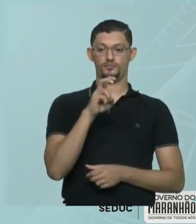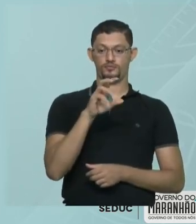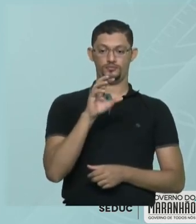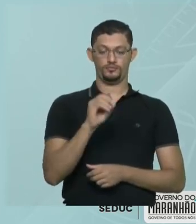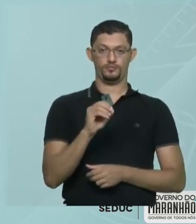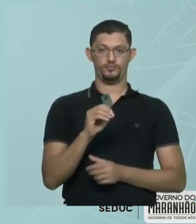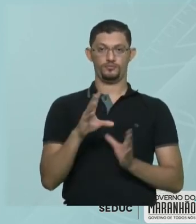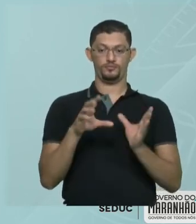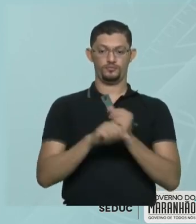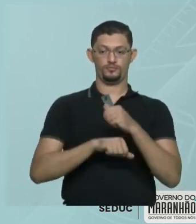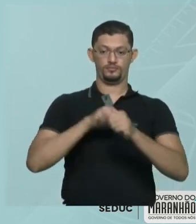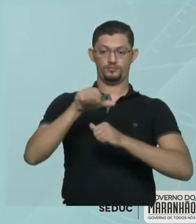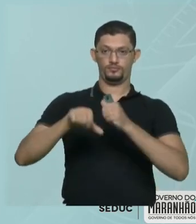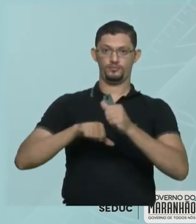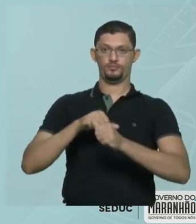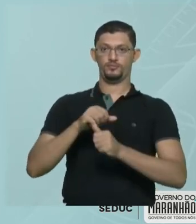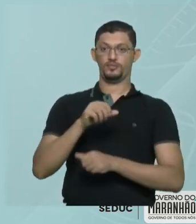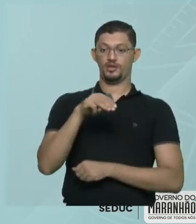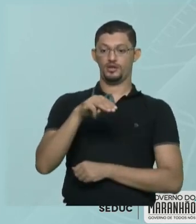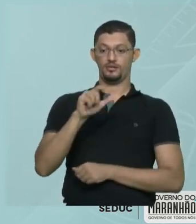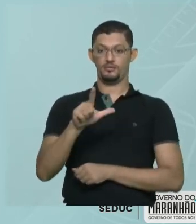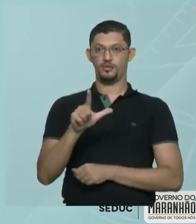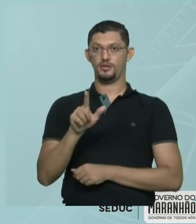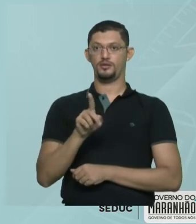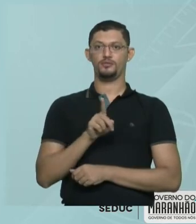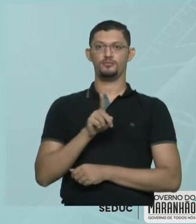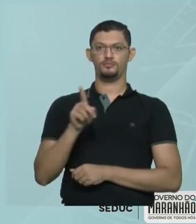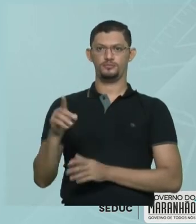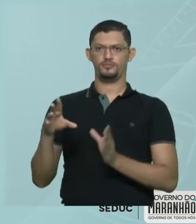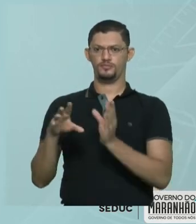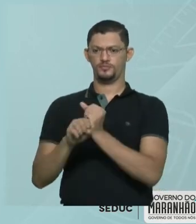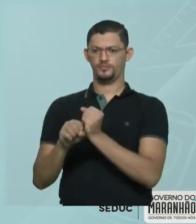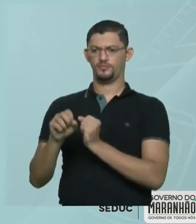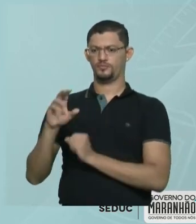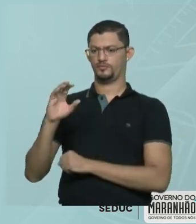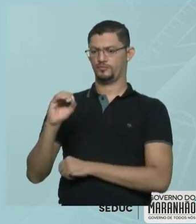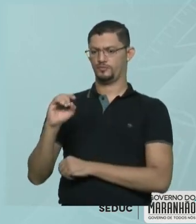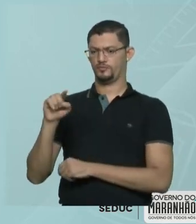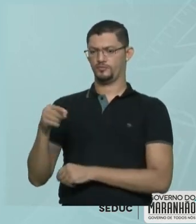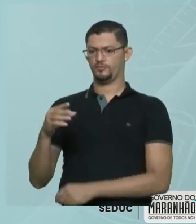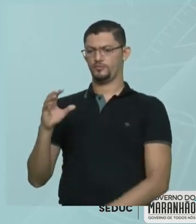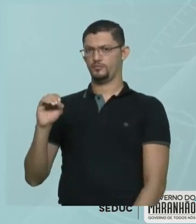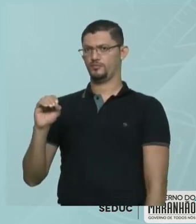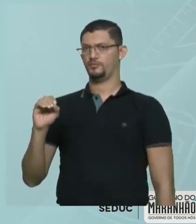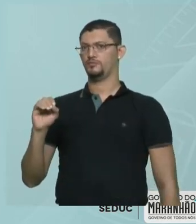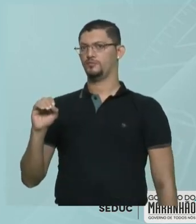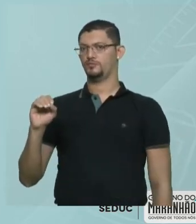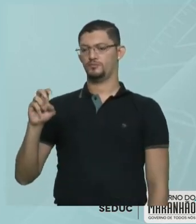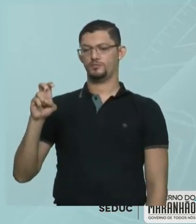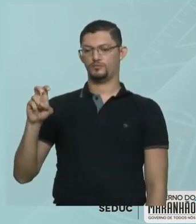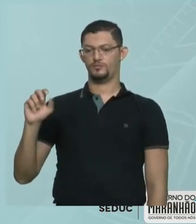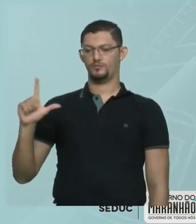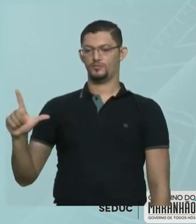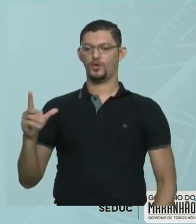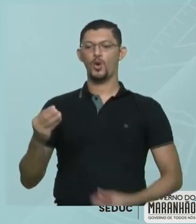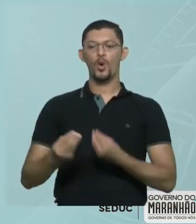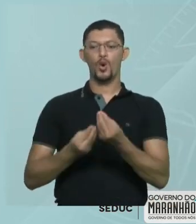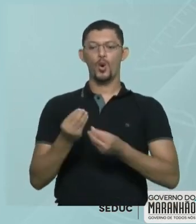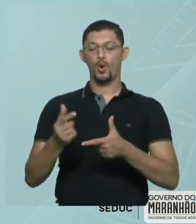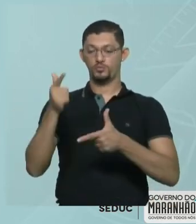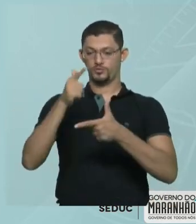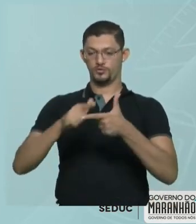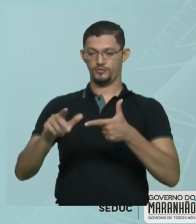Transformei de ml para litro. Como é que eu transformo de ml para litro, professor? Divide por mil. Ok? Tudo bem?